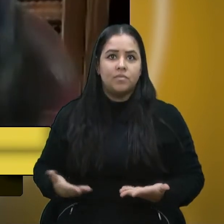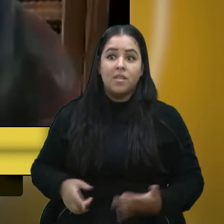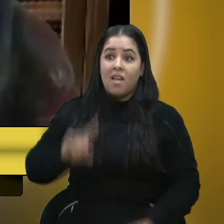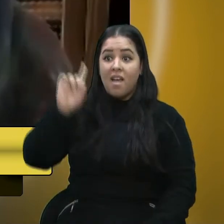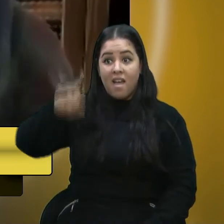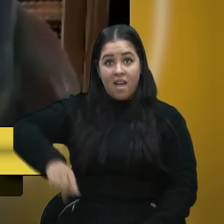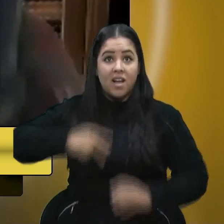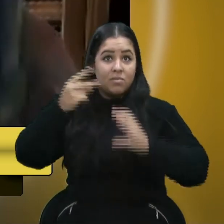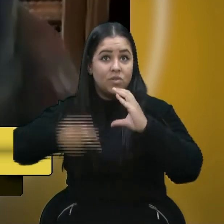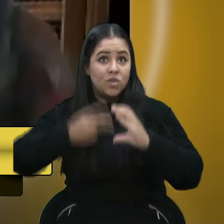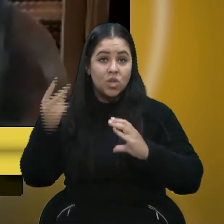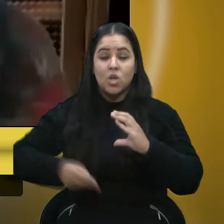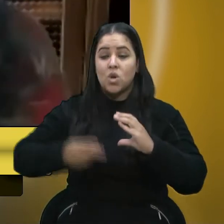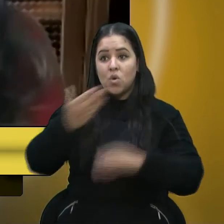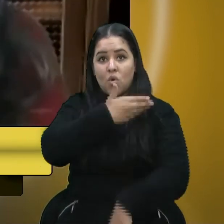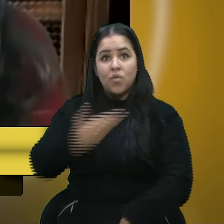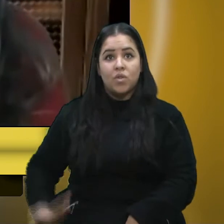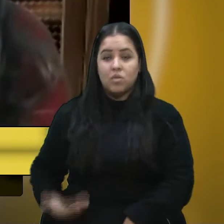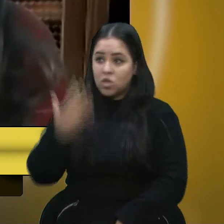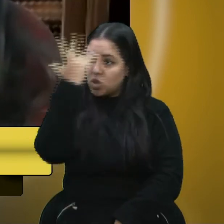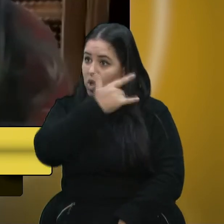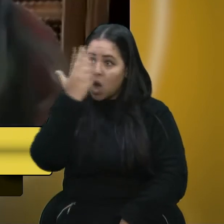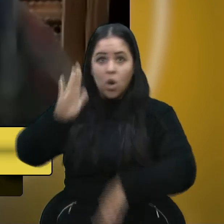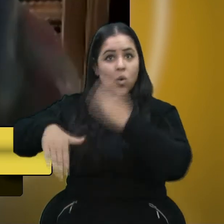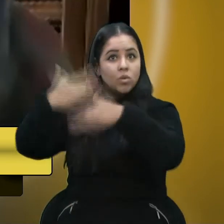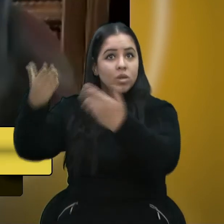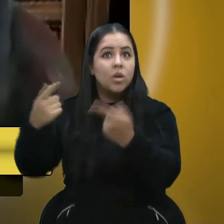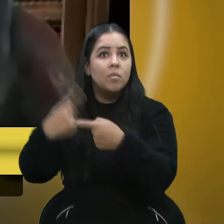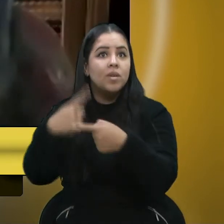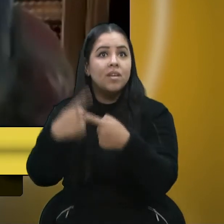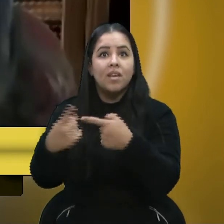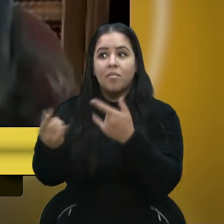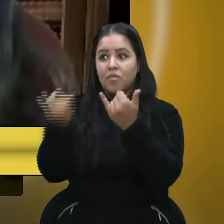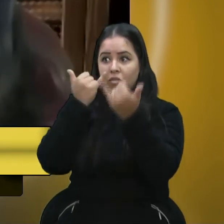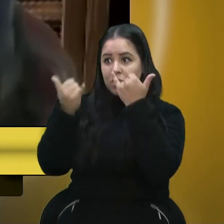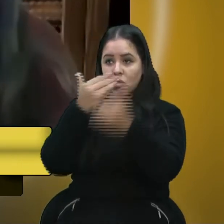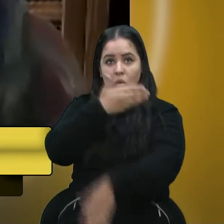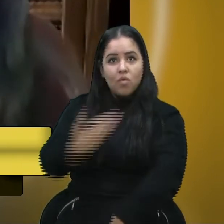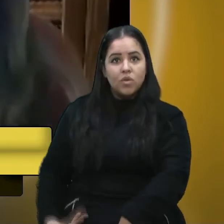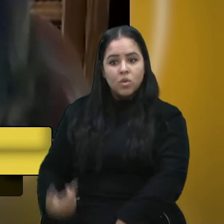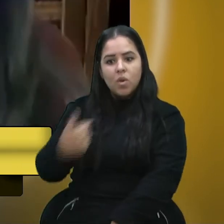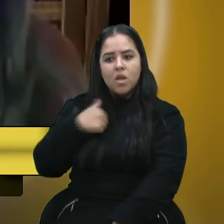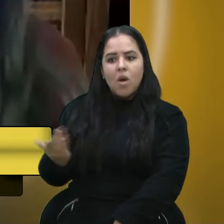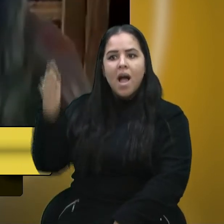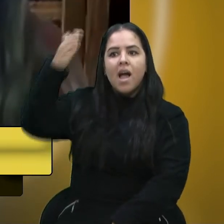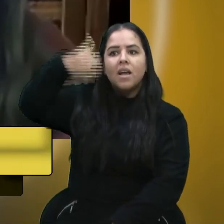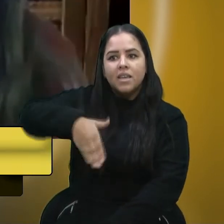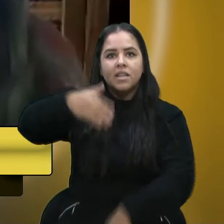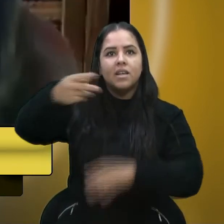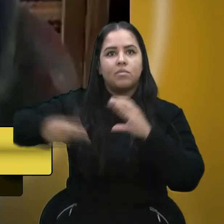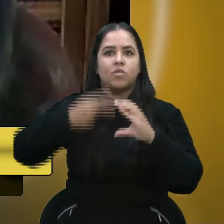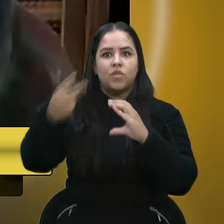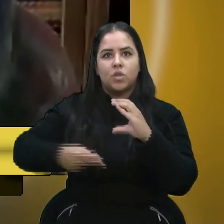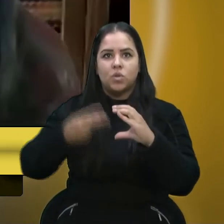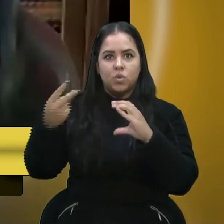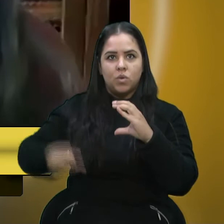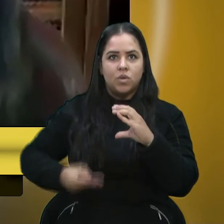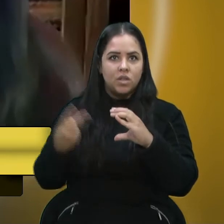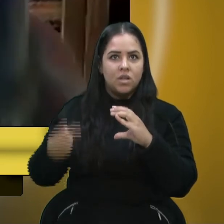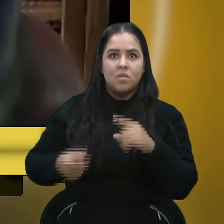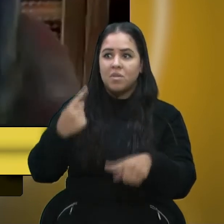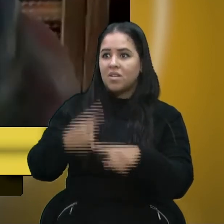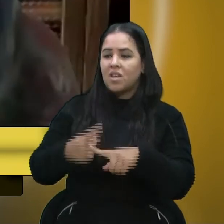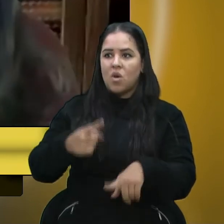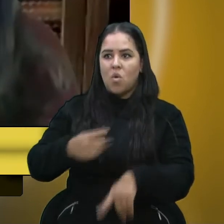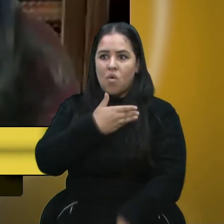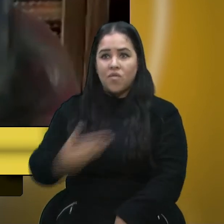que o governo Adilói está construindo, porque é uma orientação de governo. Eu estou aqui na Câmara a várias legislaturas, o governo Sartori não